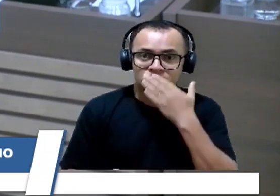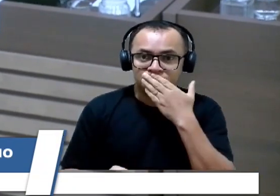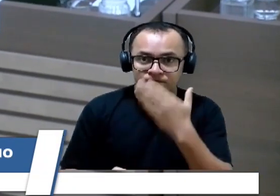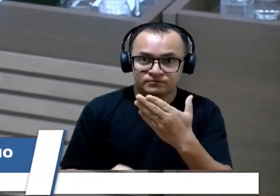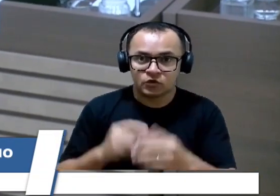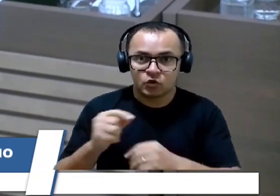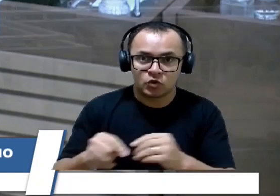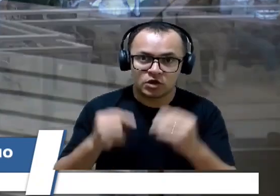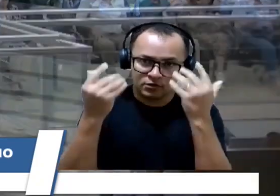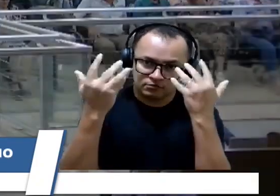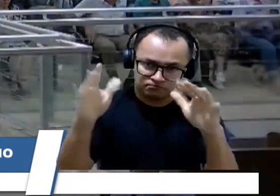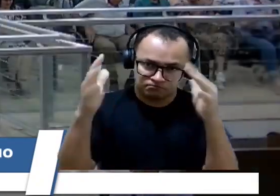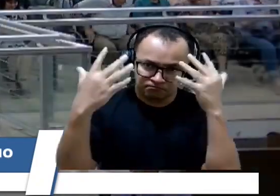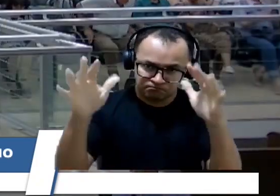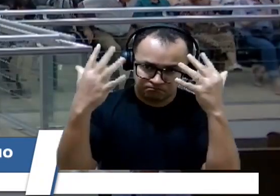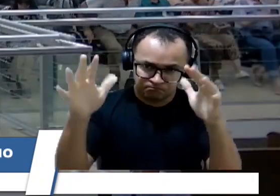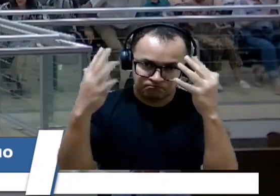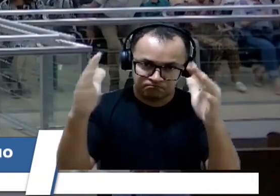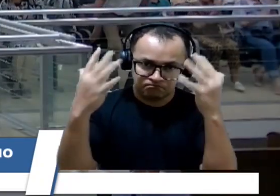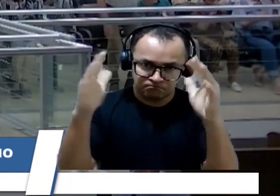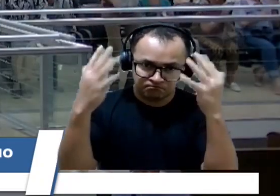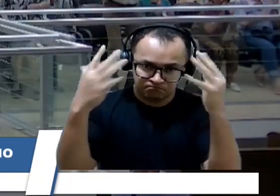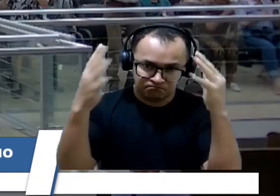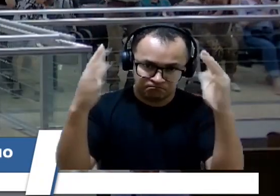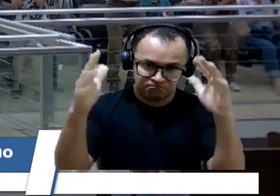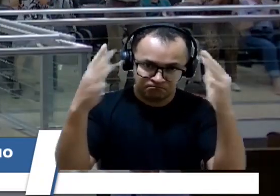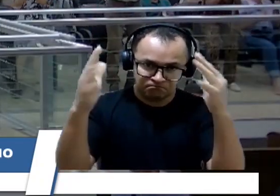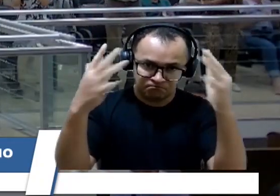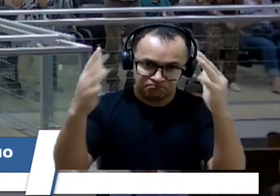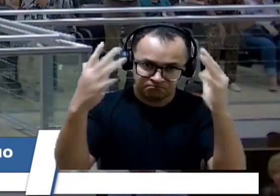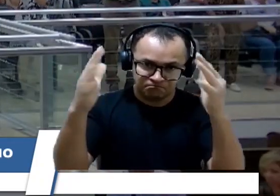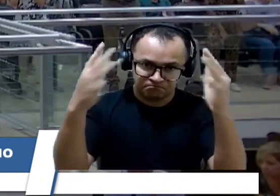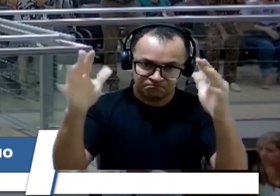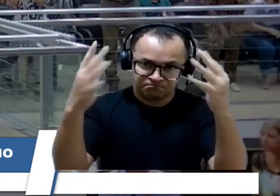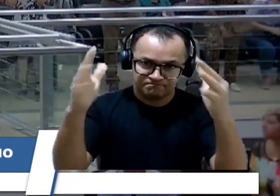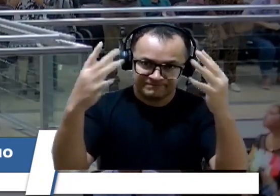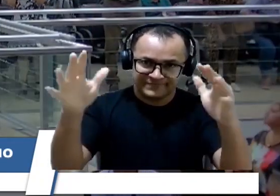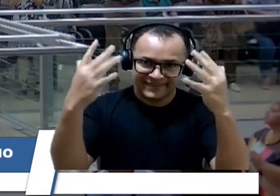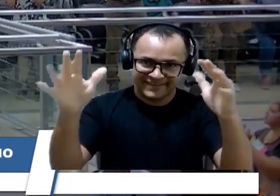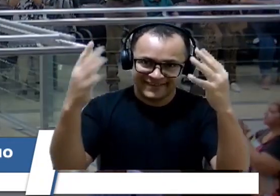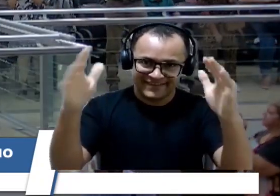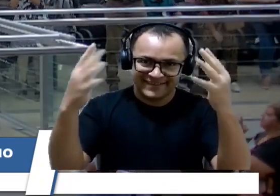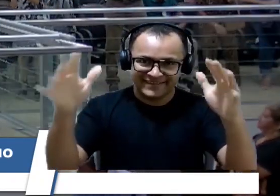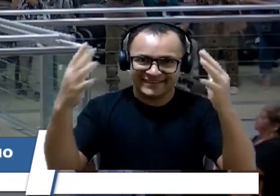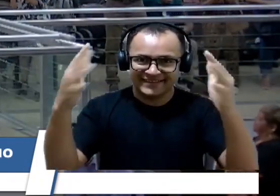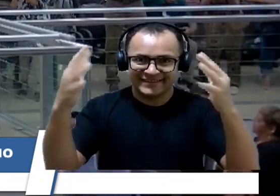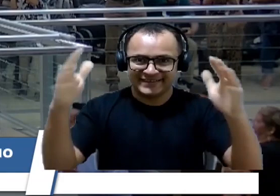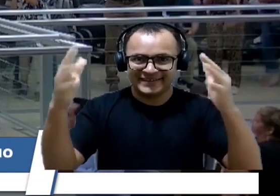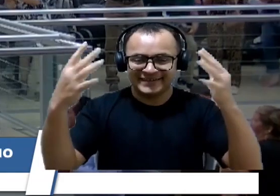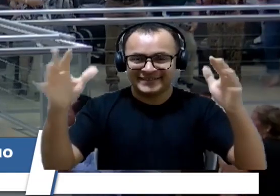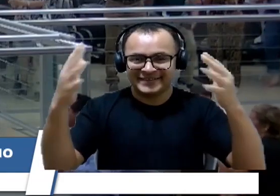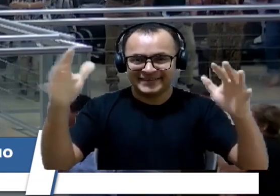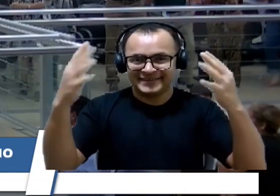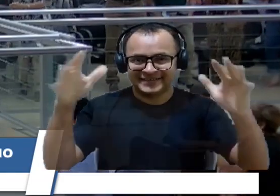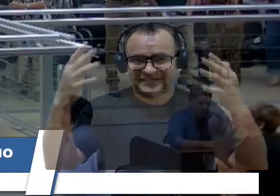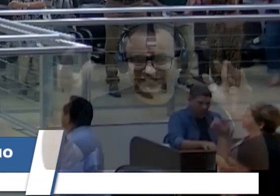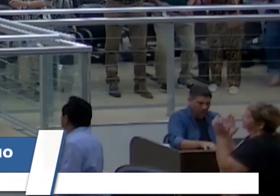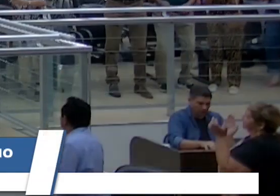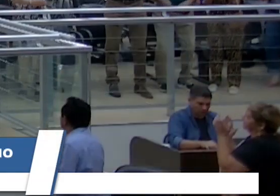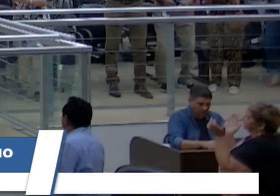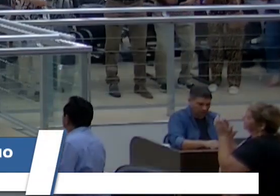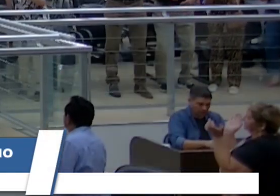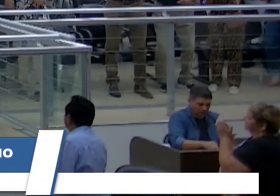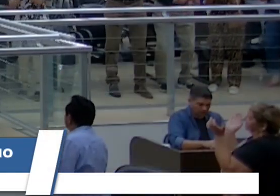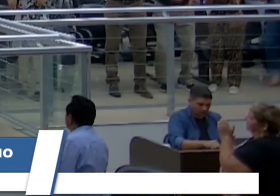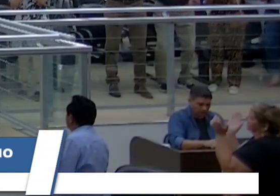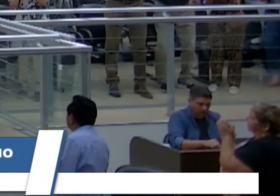salva de palmas ao homenageado. Agradeço a